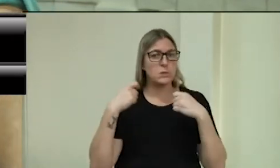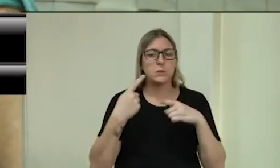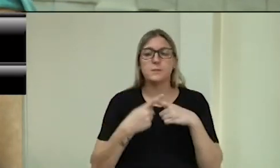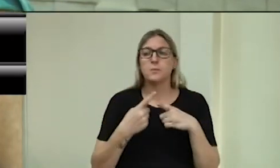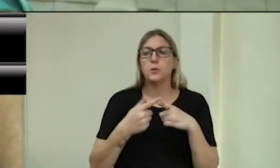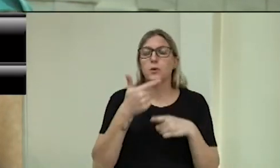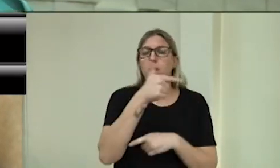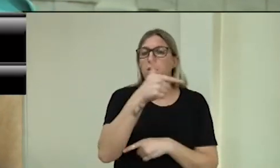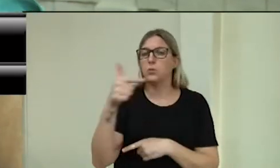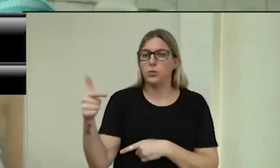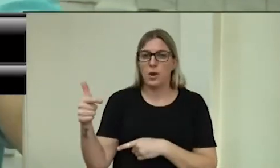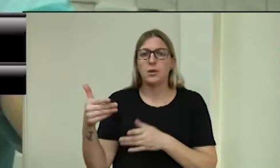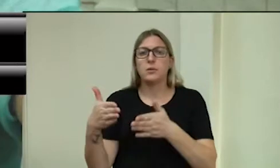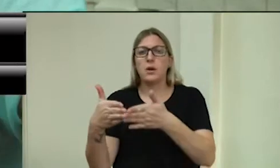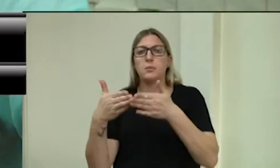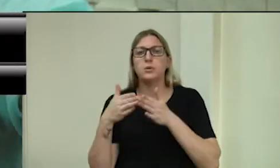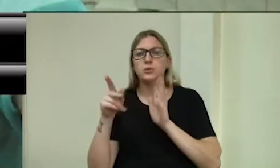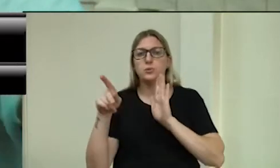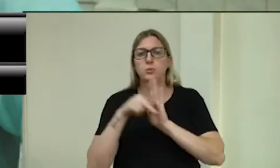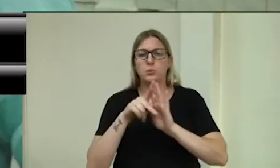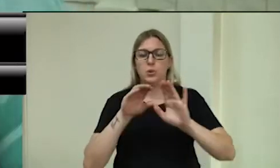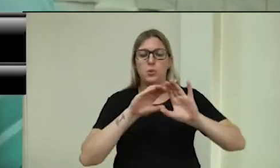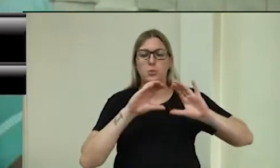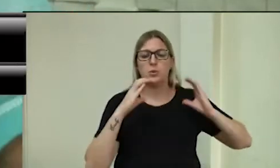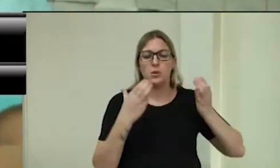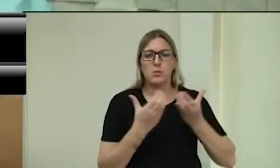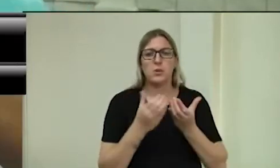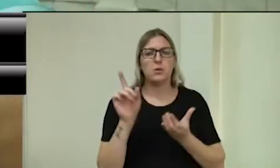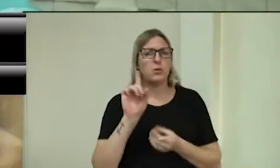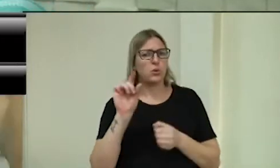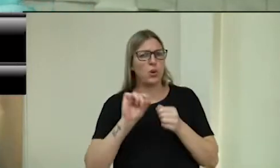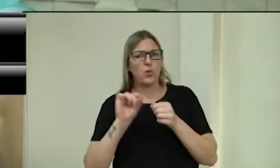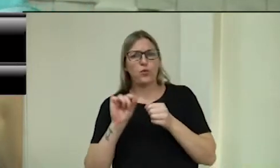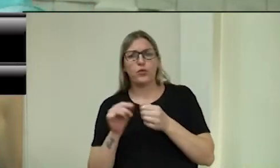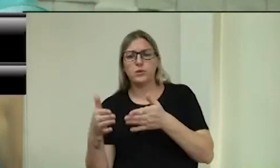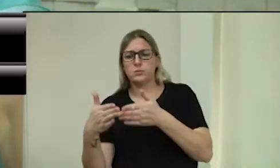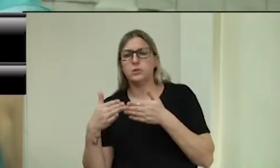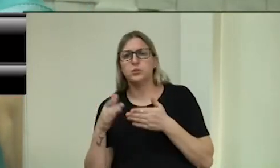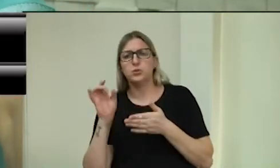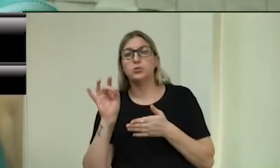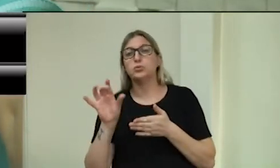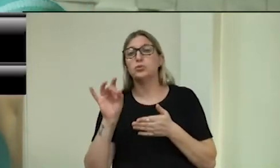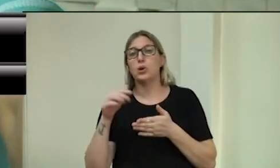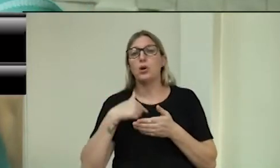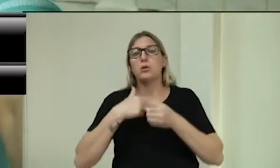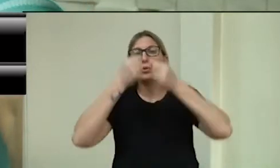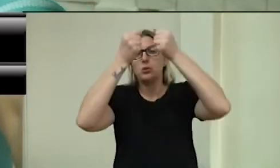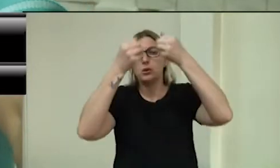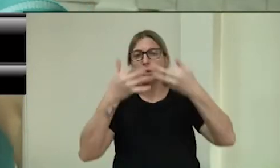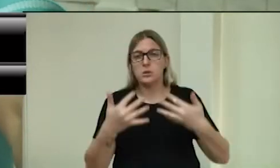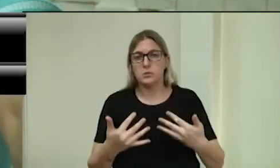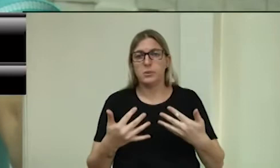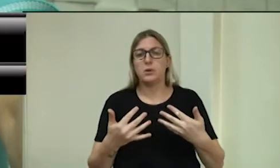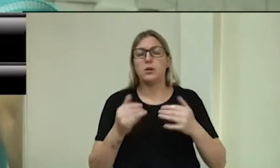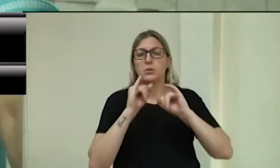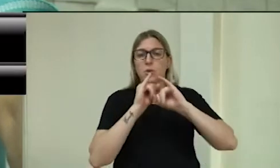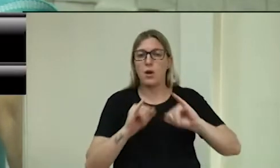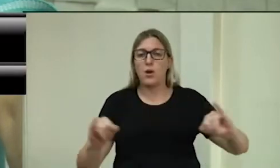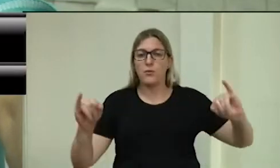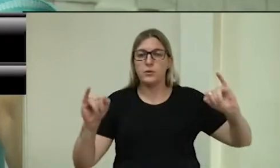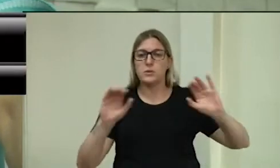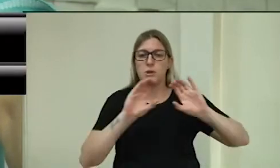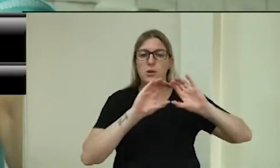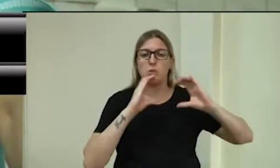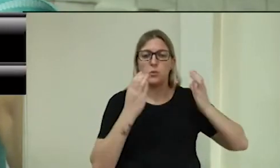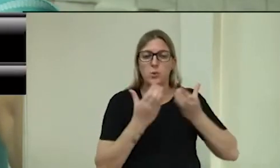um pedido da comunidade, como não estou fazendo o requerimento, fazendo o registro aqui para dizer para a nossa comunidade que a gente já